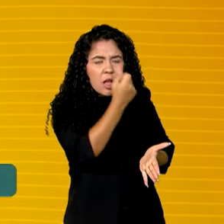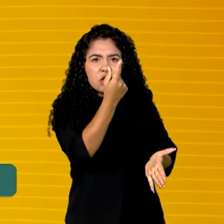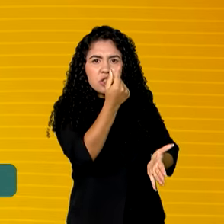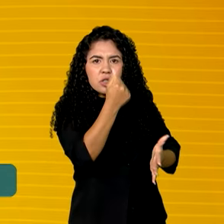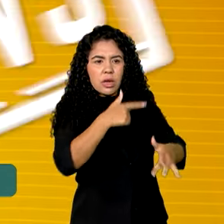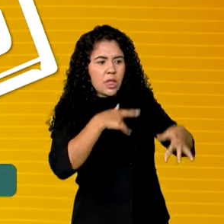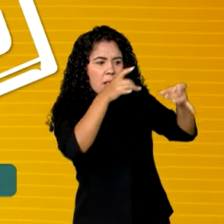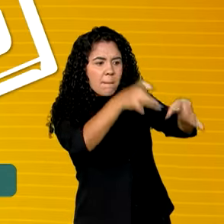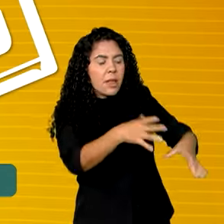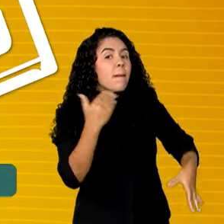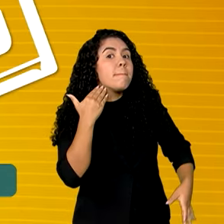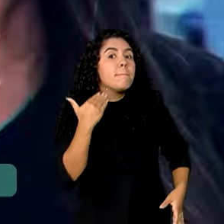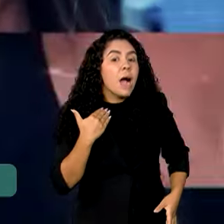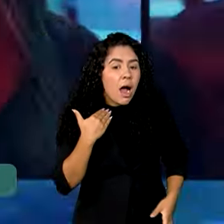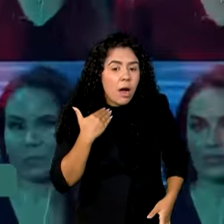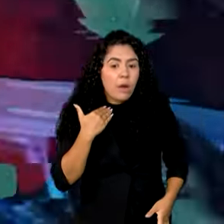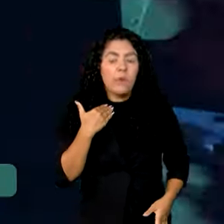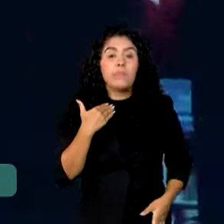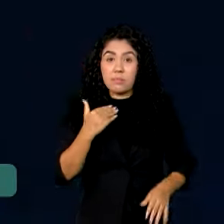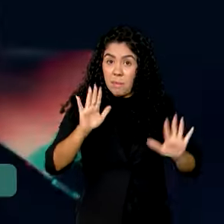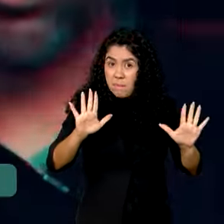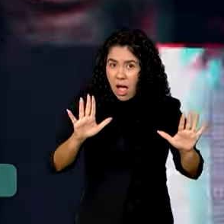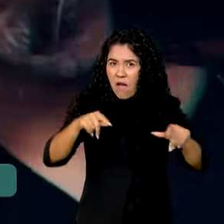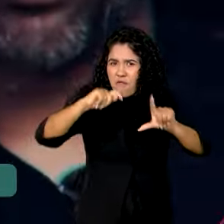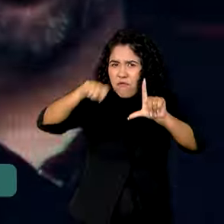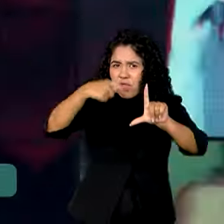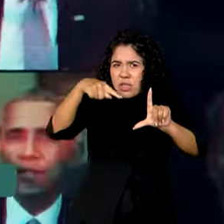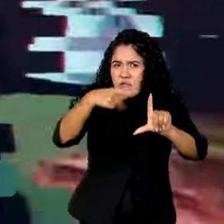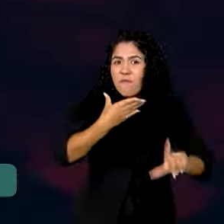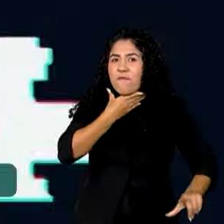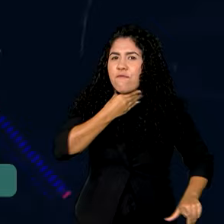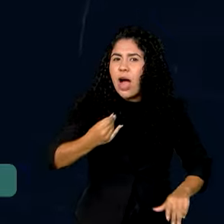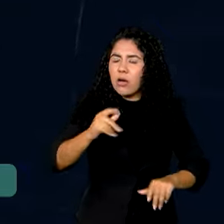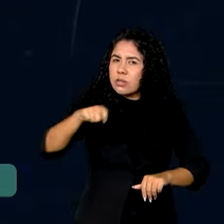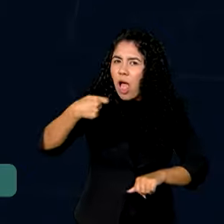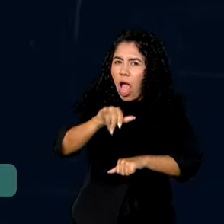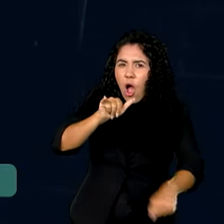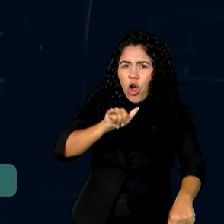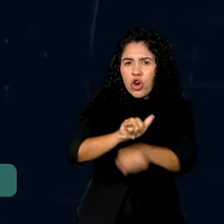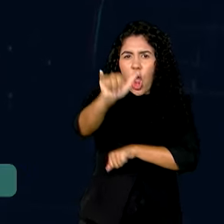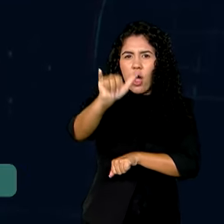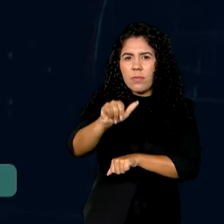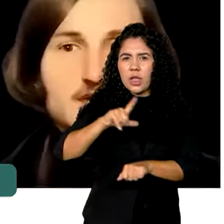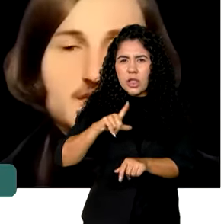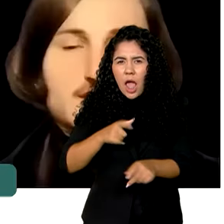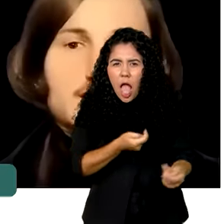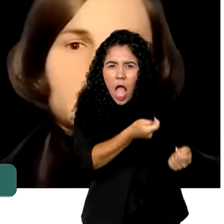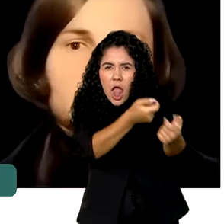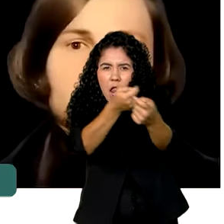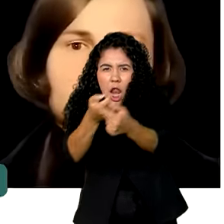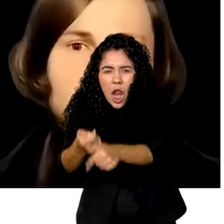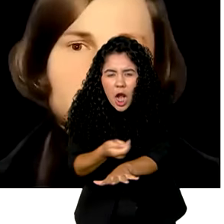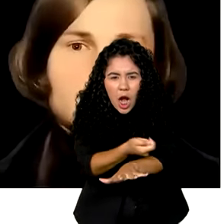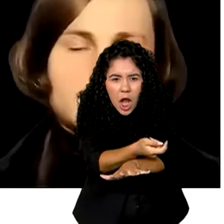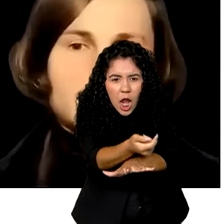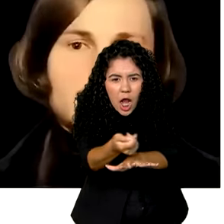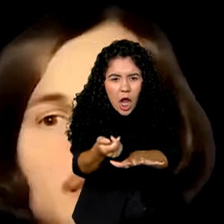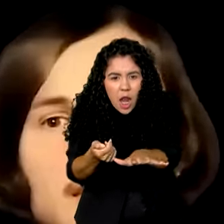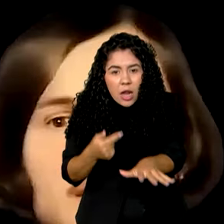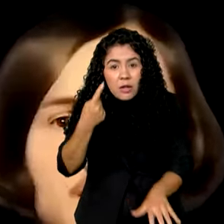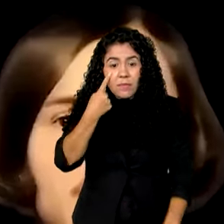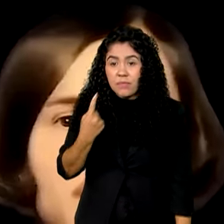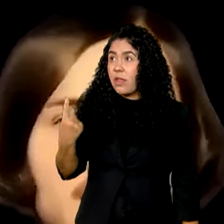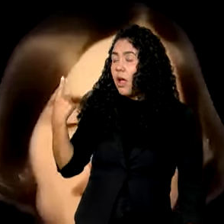em contas de banco. O vídeo falso é um golpe sofisticado conhecido como deepfake, termo em inglês que pode ser